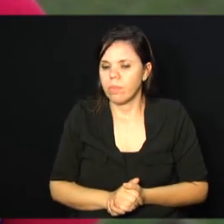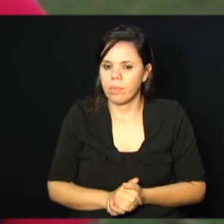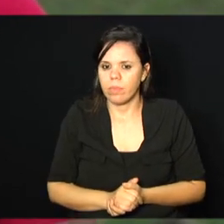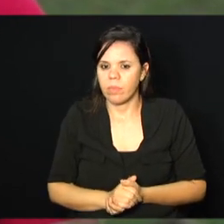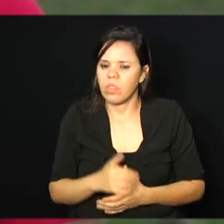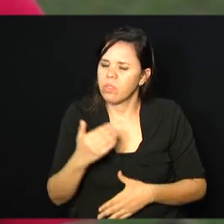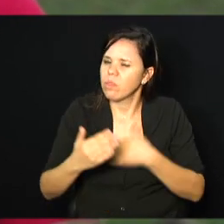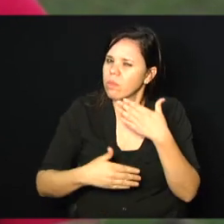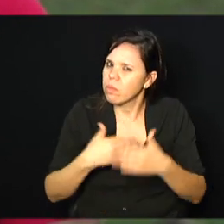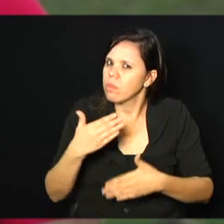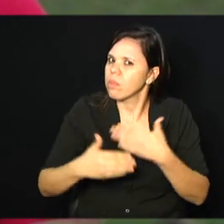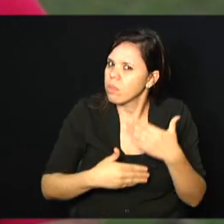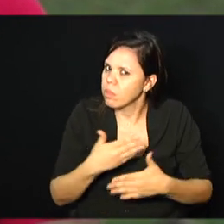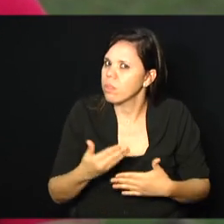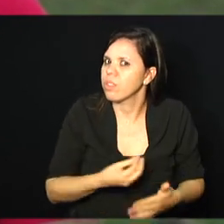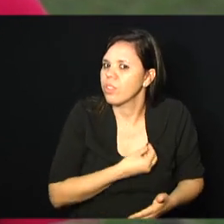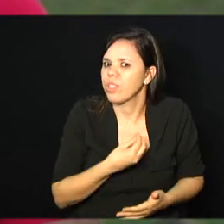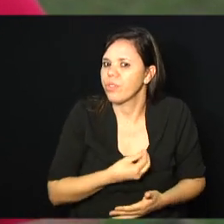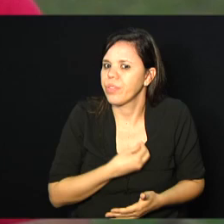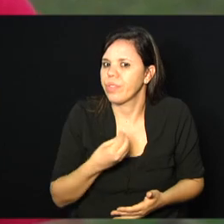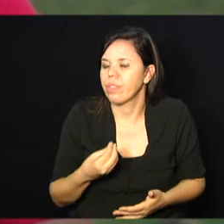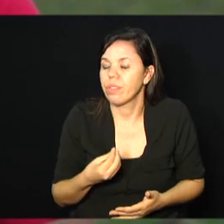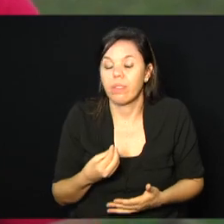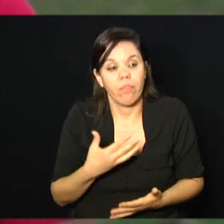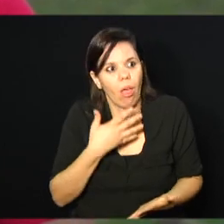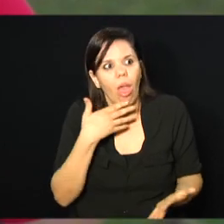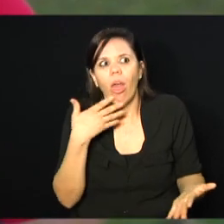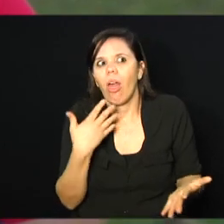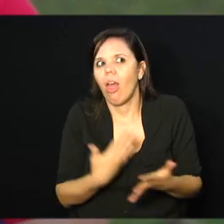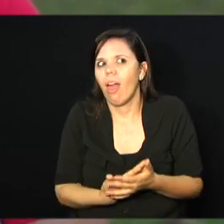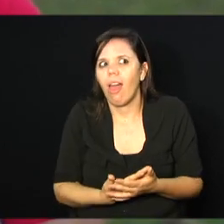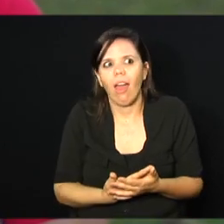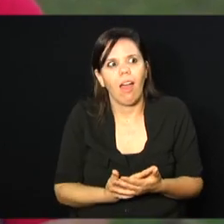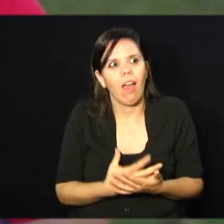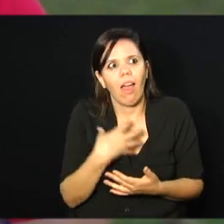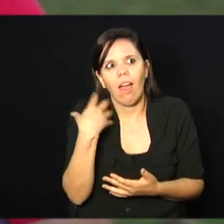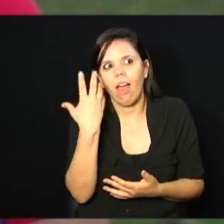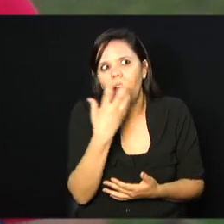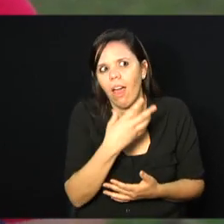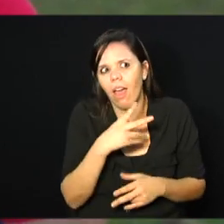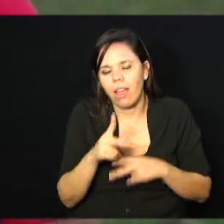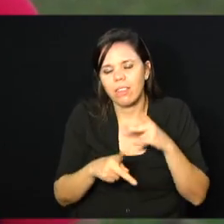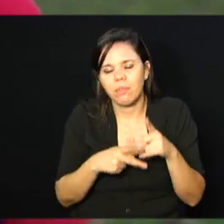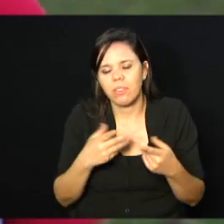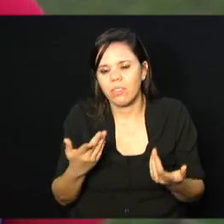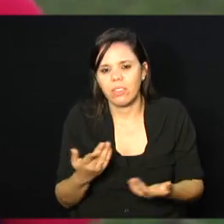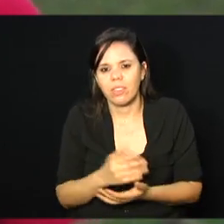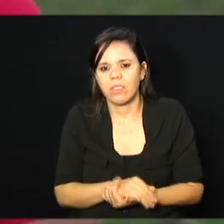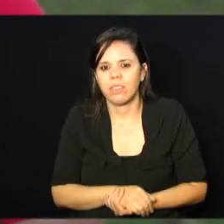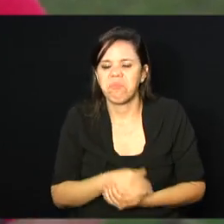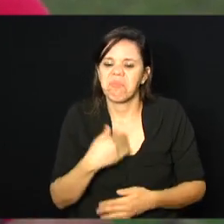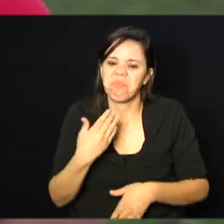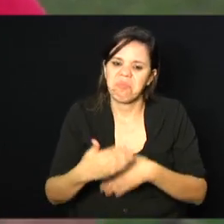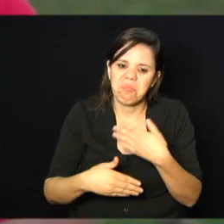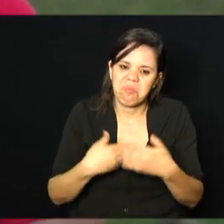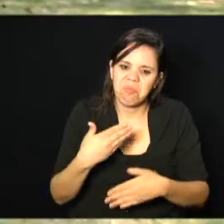convivendo, você fica maravilhado, você fica encantado com esse pessoal, né? E aí fui, fui,